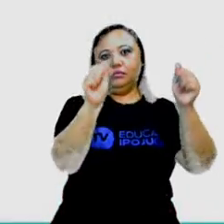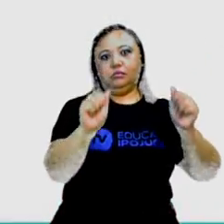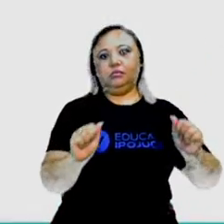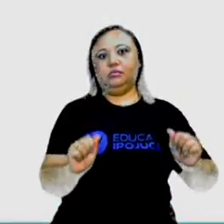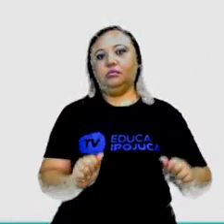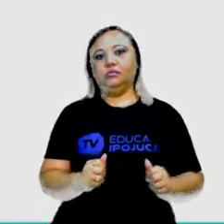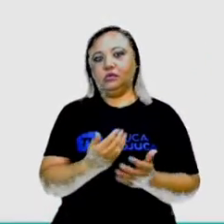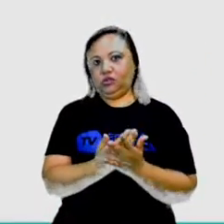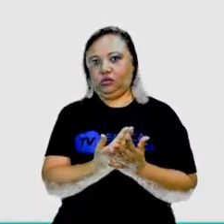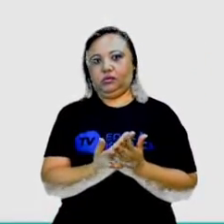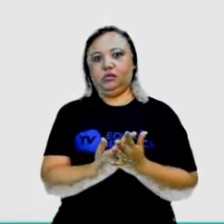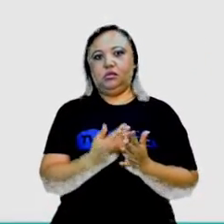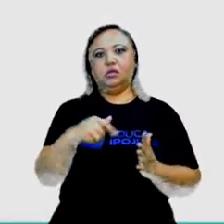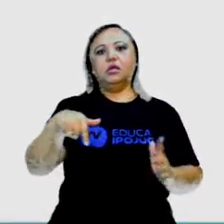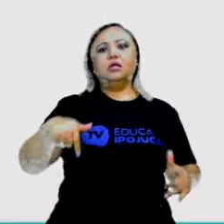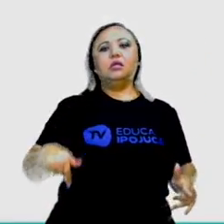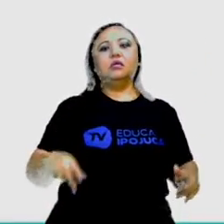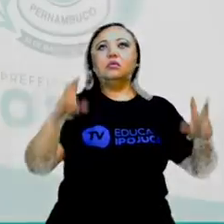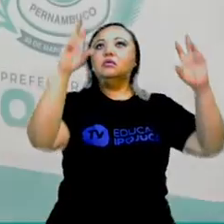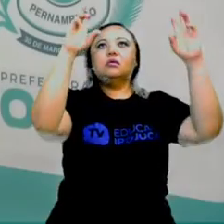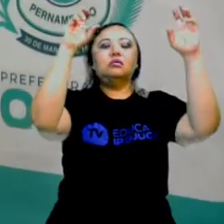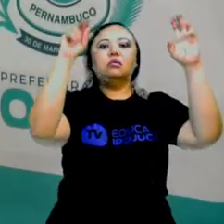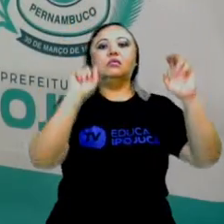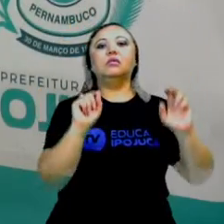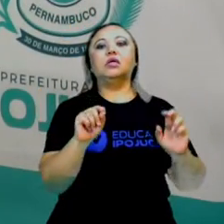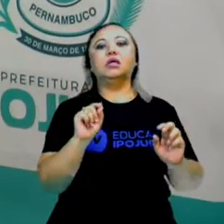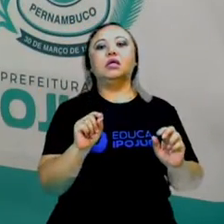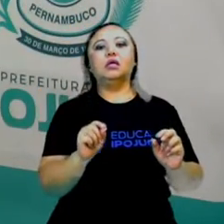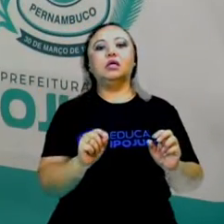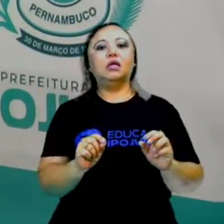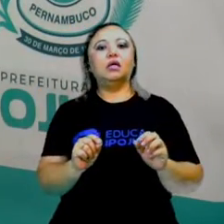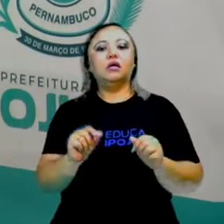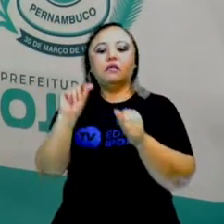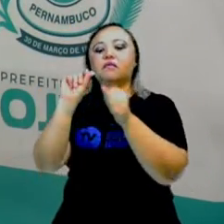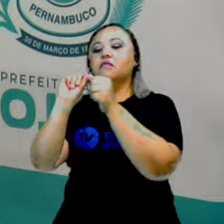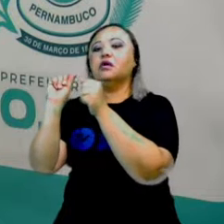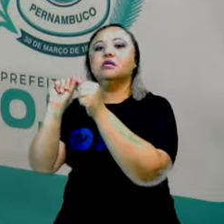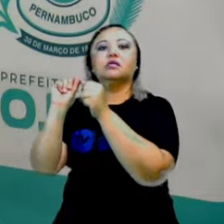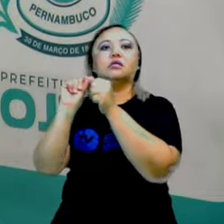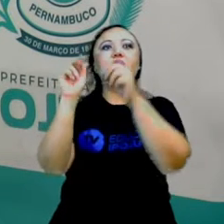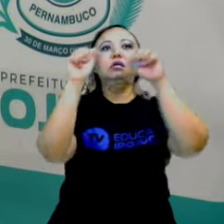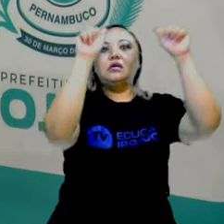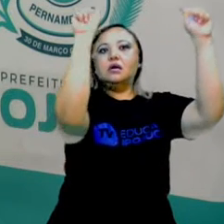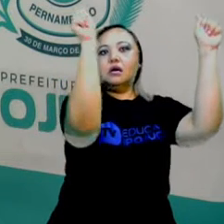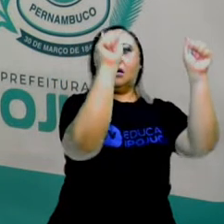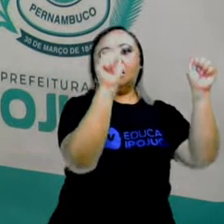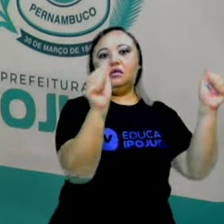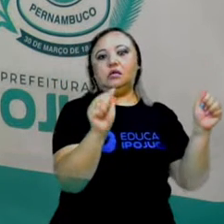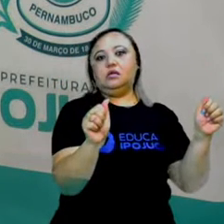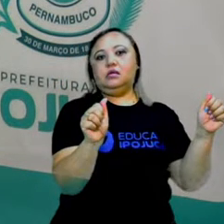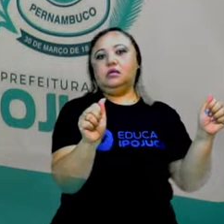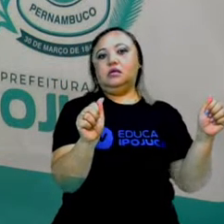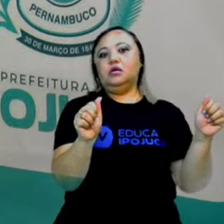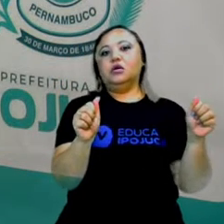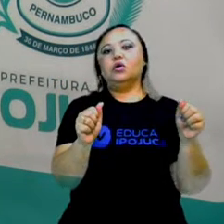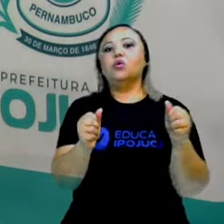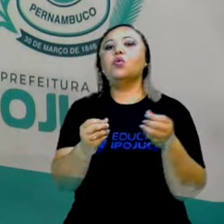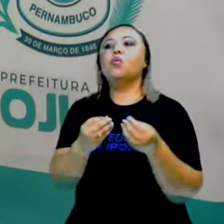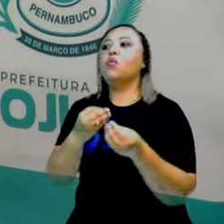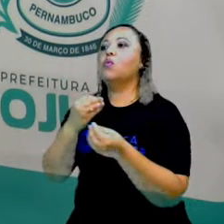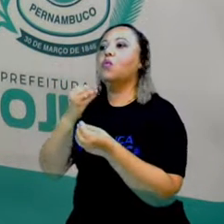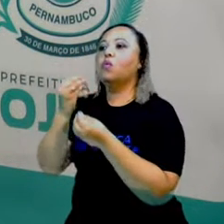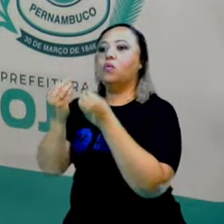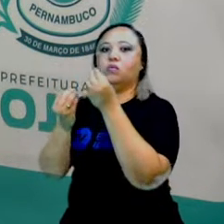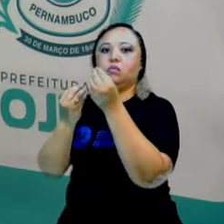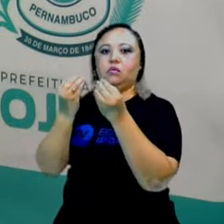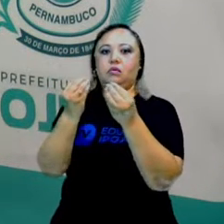artísticas. Então, nós hoje vamos aprender, quando a gente vê uma arte, a gente imagina, o será